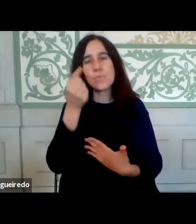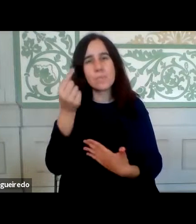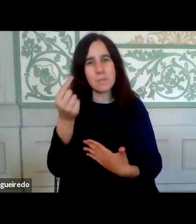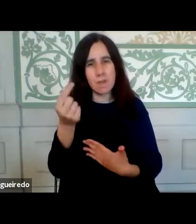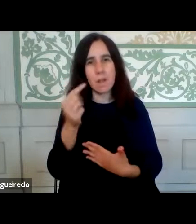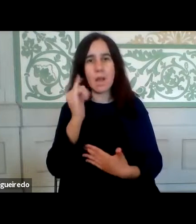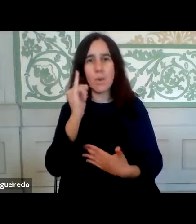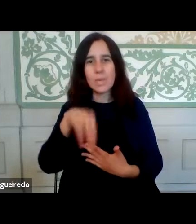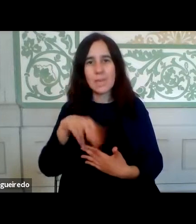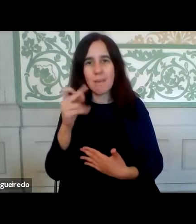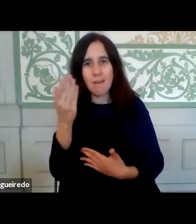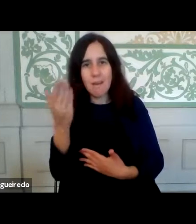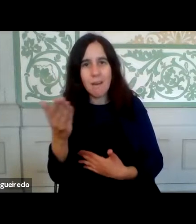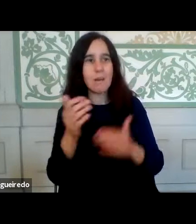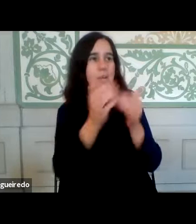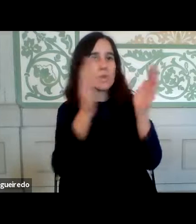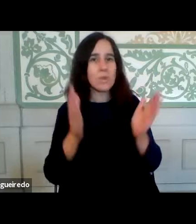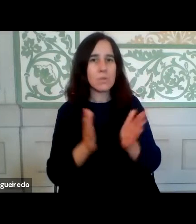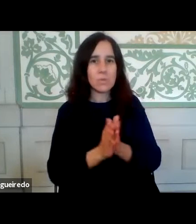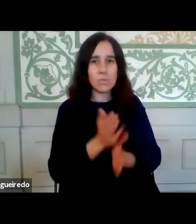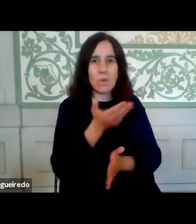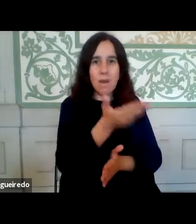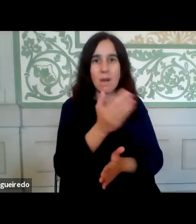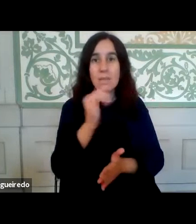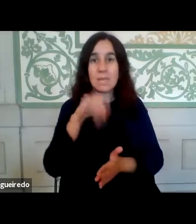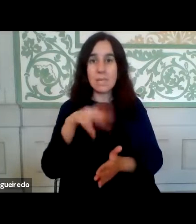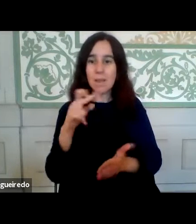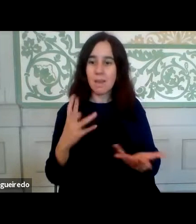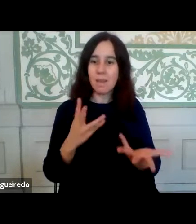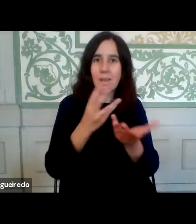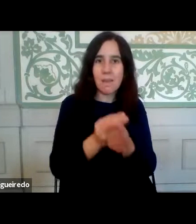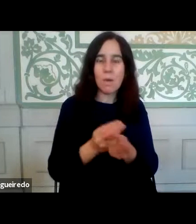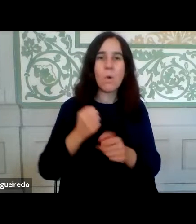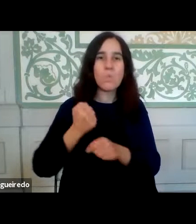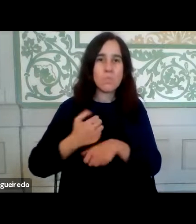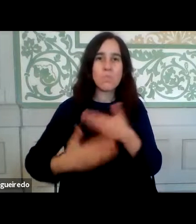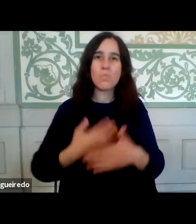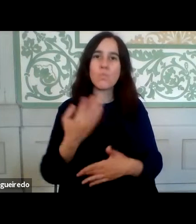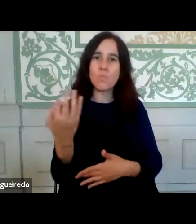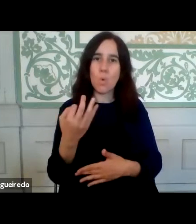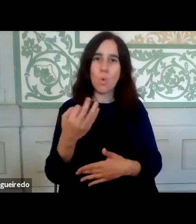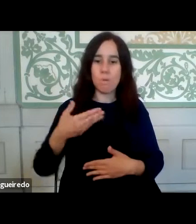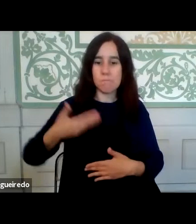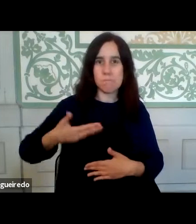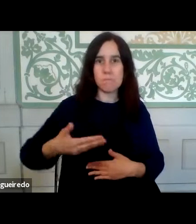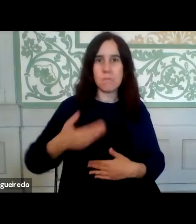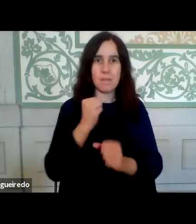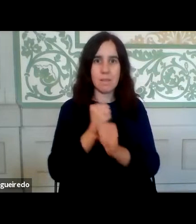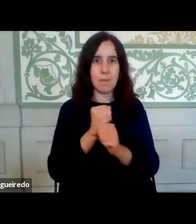ao INA e a todos aqueles que com o INA trabalharam em todo este trabalho